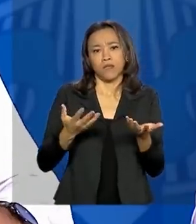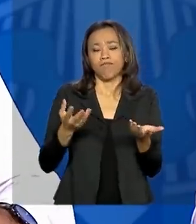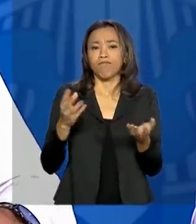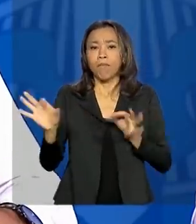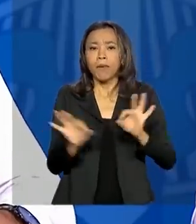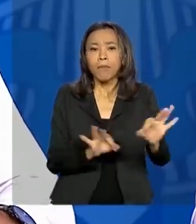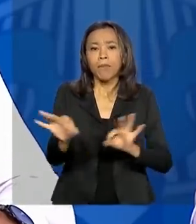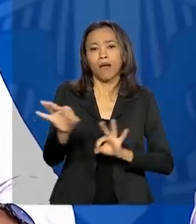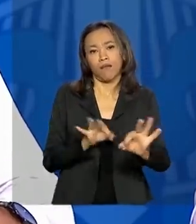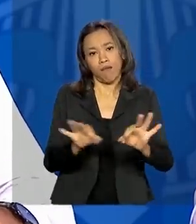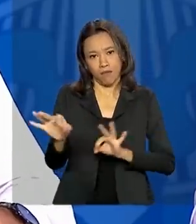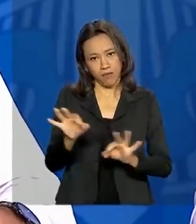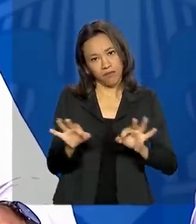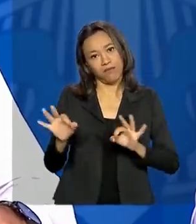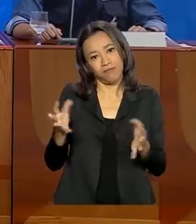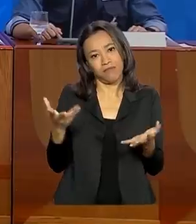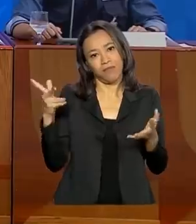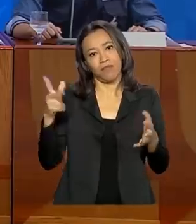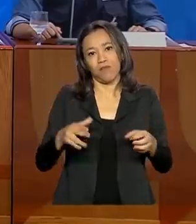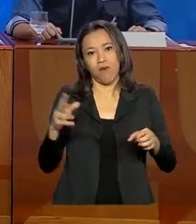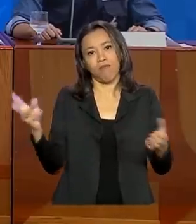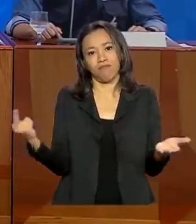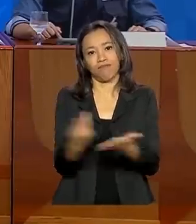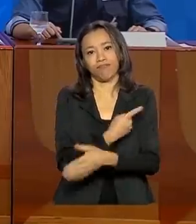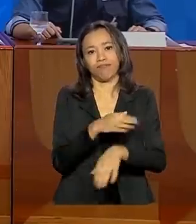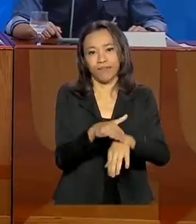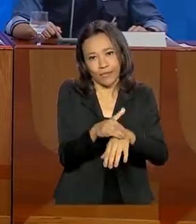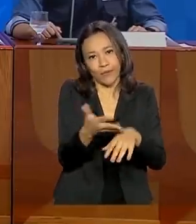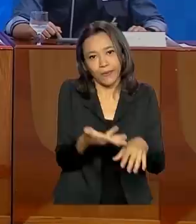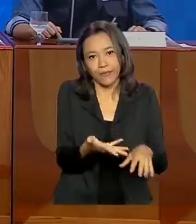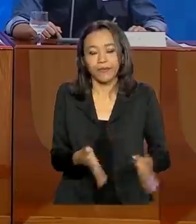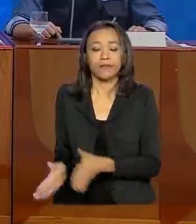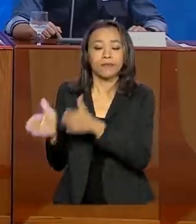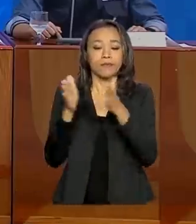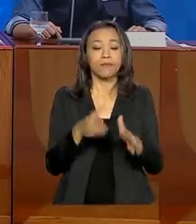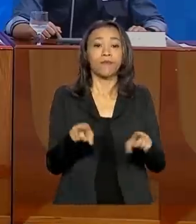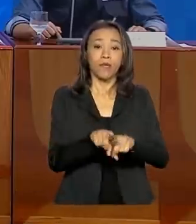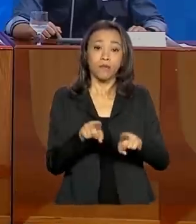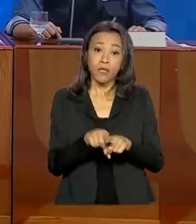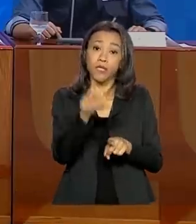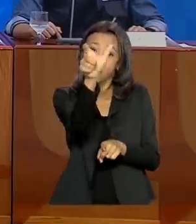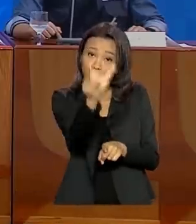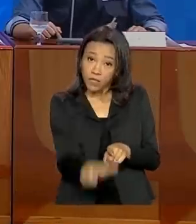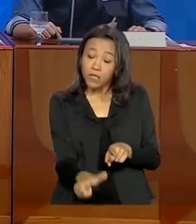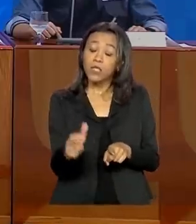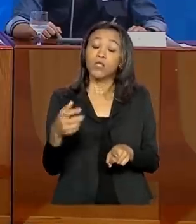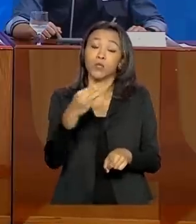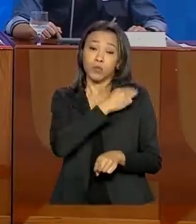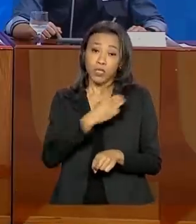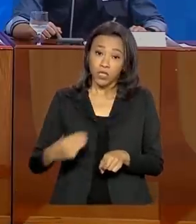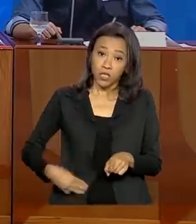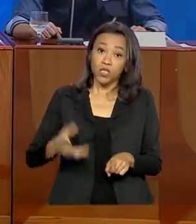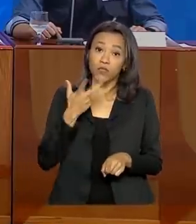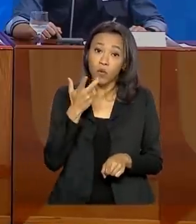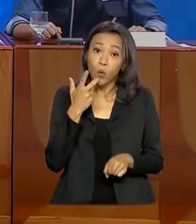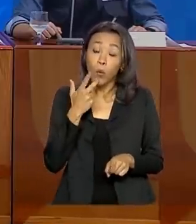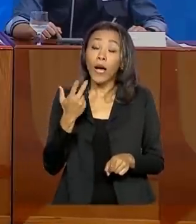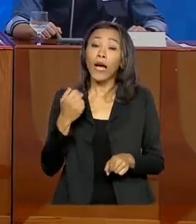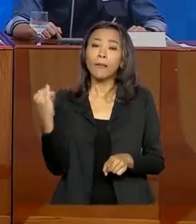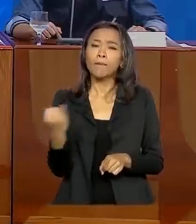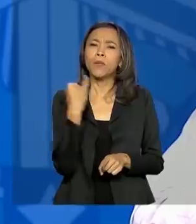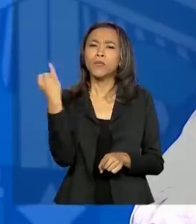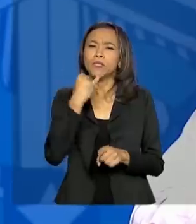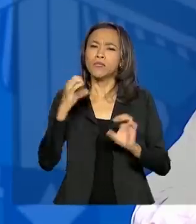preparado para uma situação como essa. O Ministro da Saúde também voltou a defender a importância do isolamento